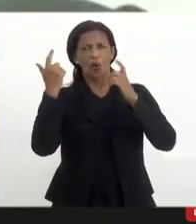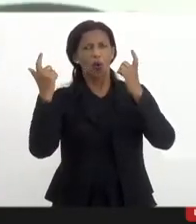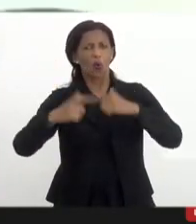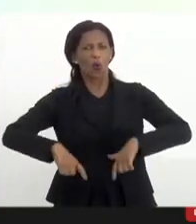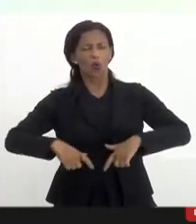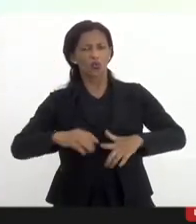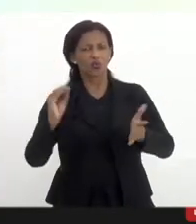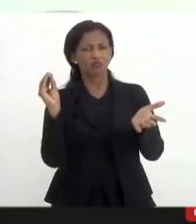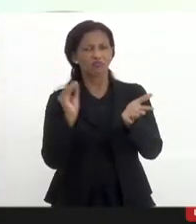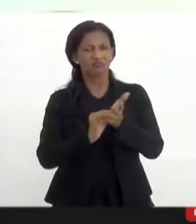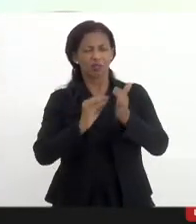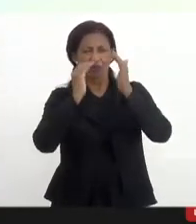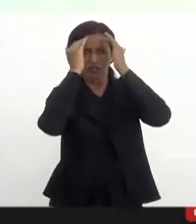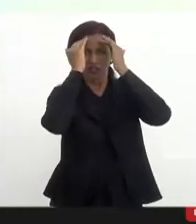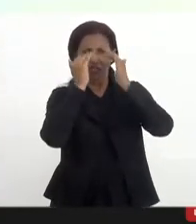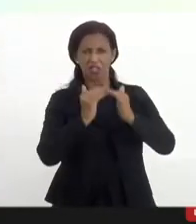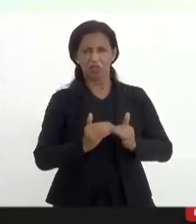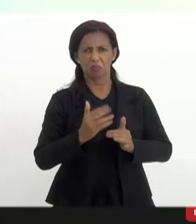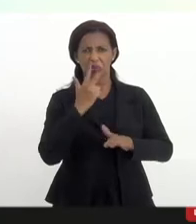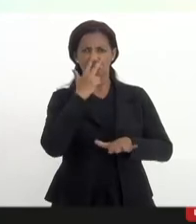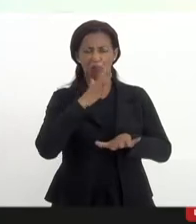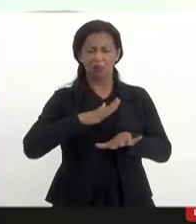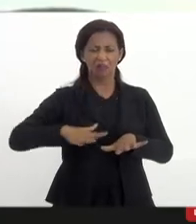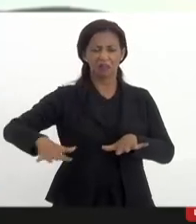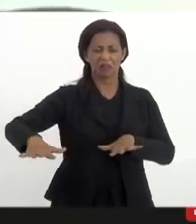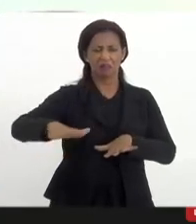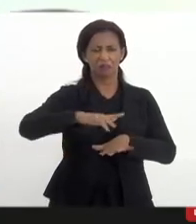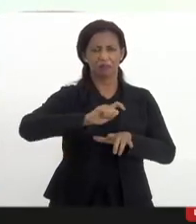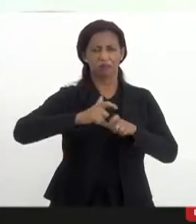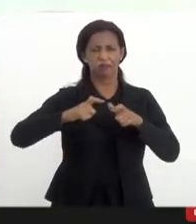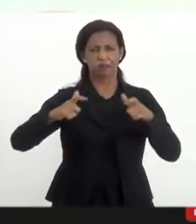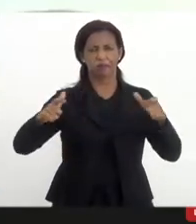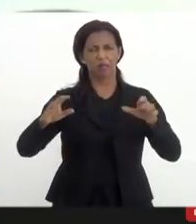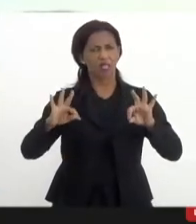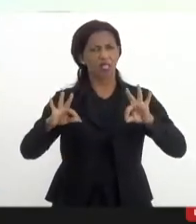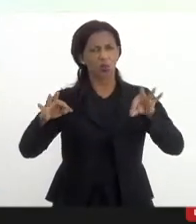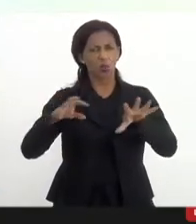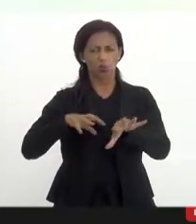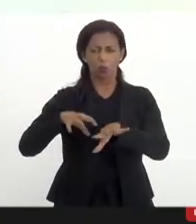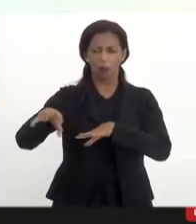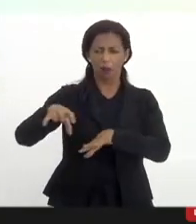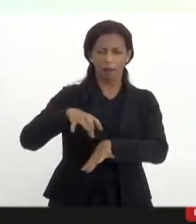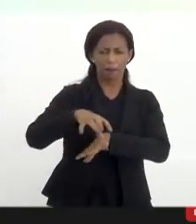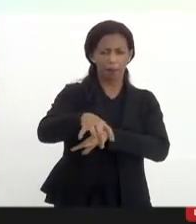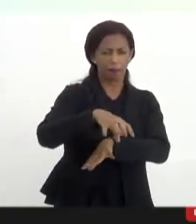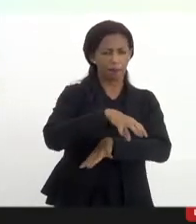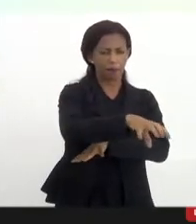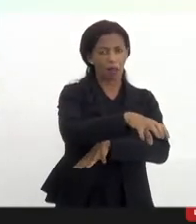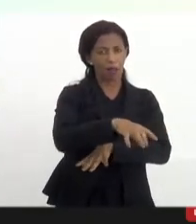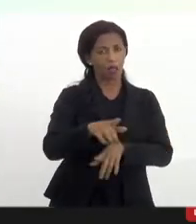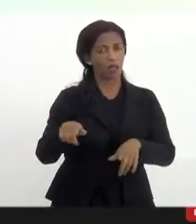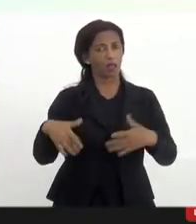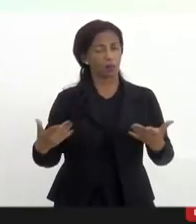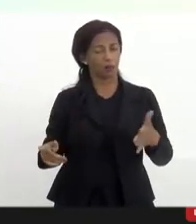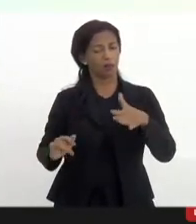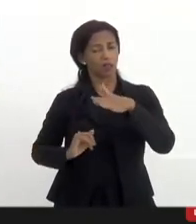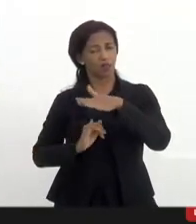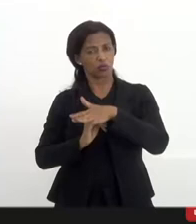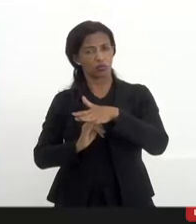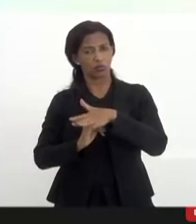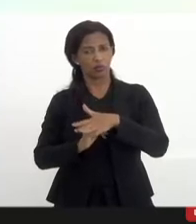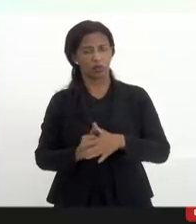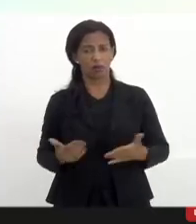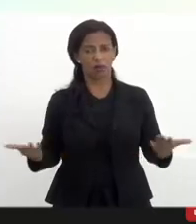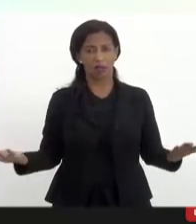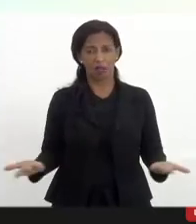no ambiente de convivência social em todos os setores, inclusive institucional. Agora,